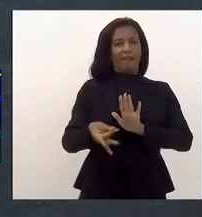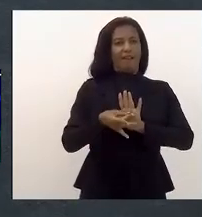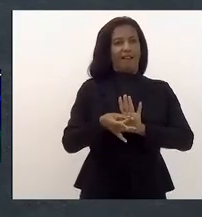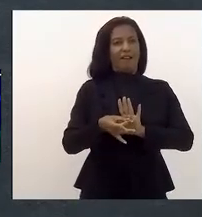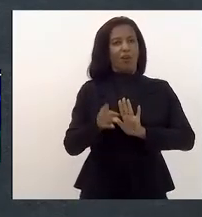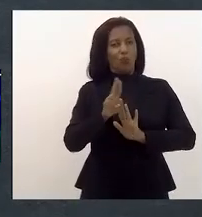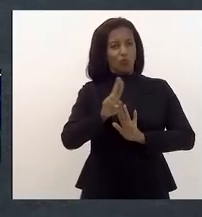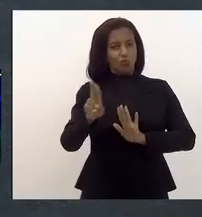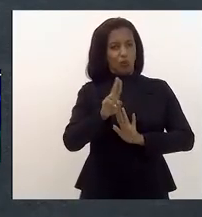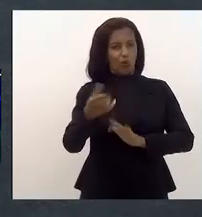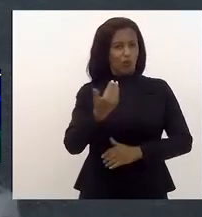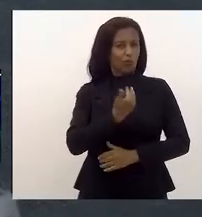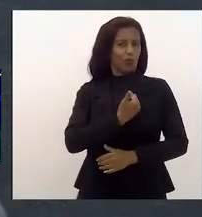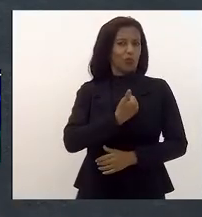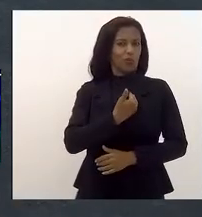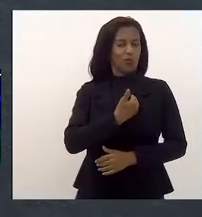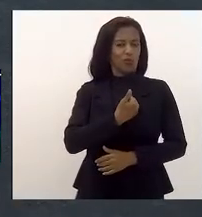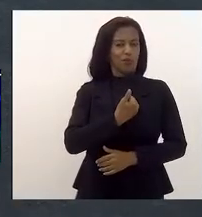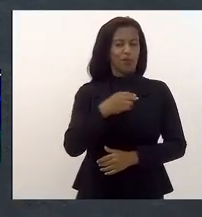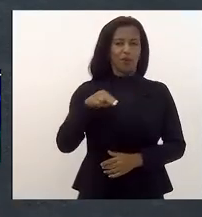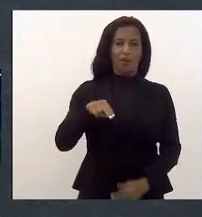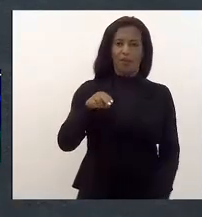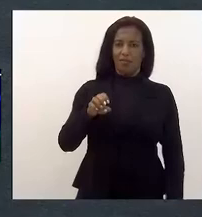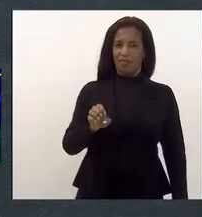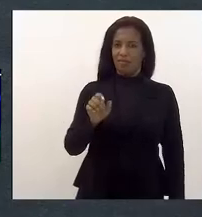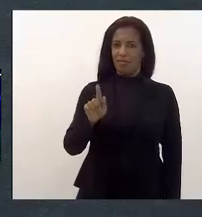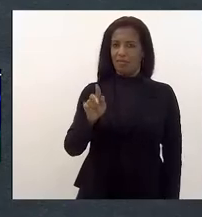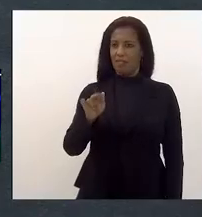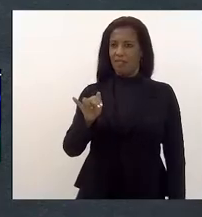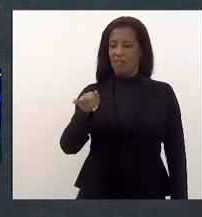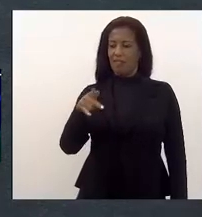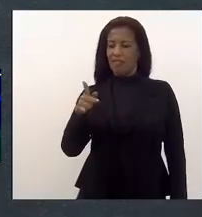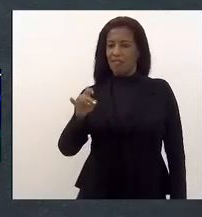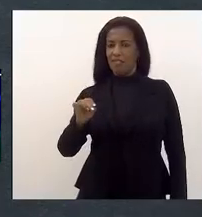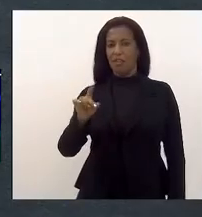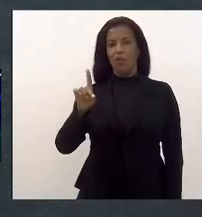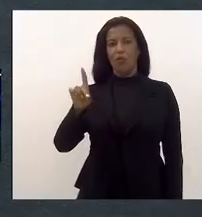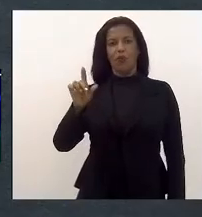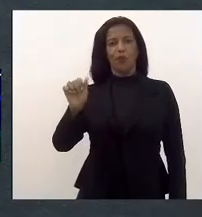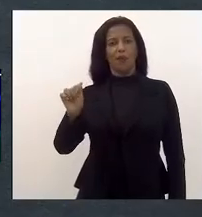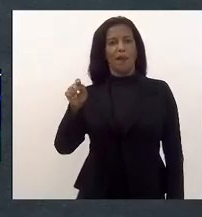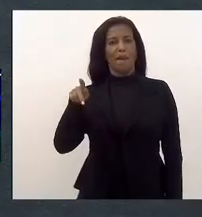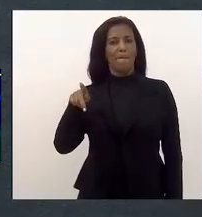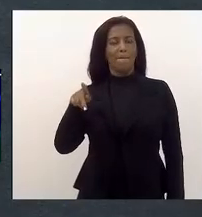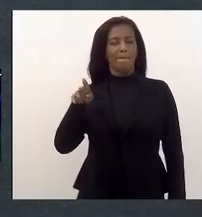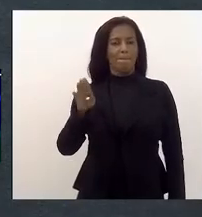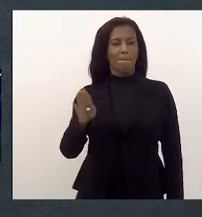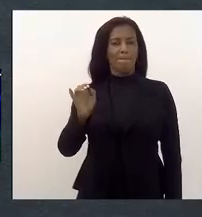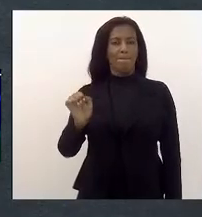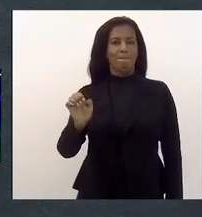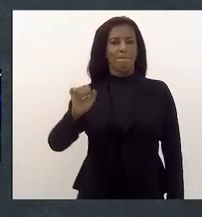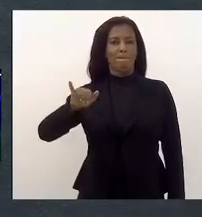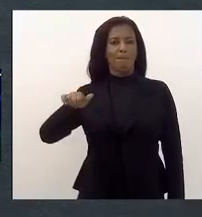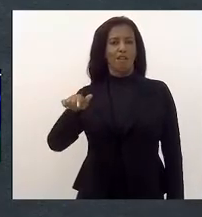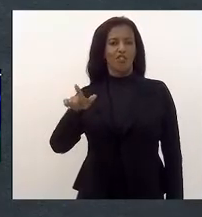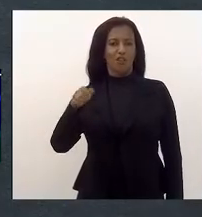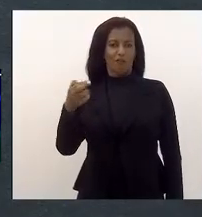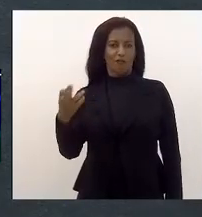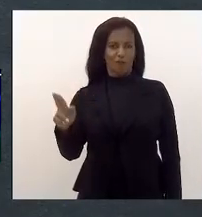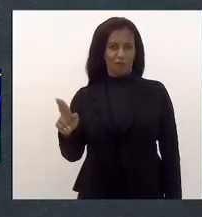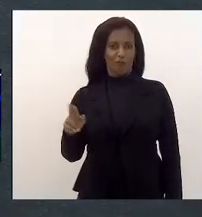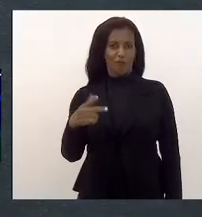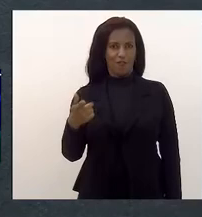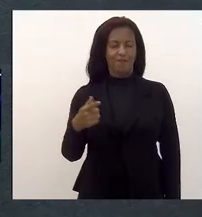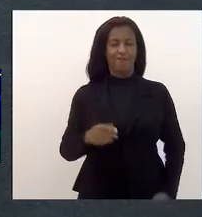irmão, nosso amigo, e ele é o nosso condutor na avenida pela nossa querida Beija-Flor.